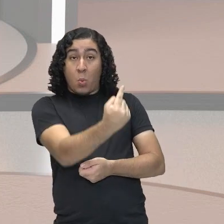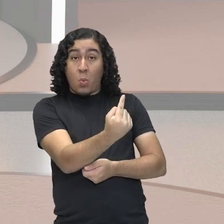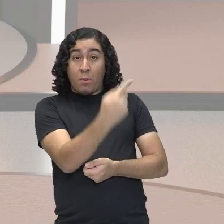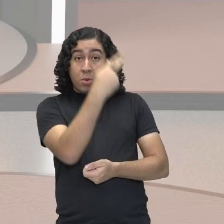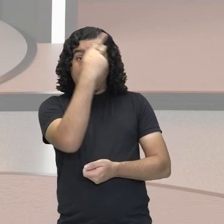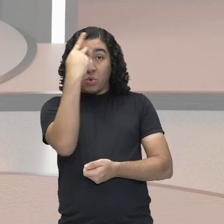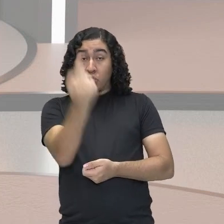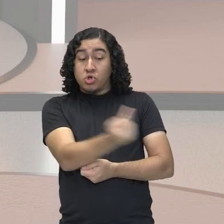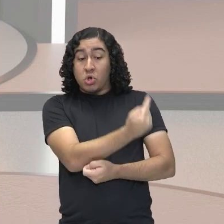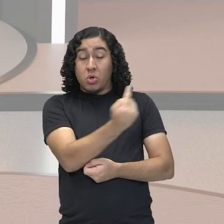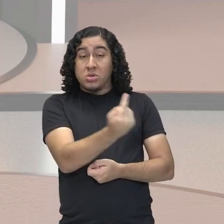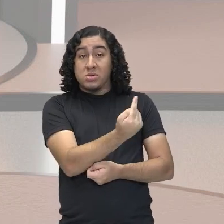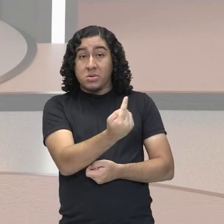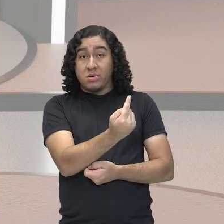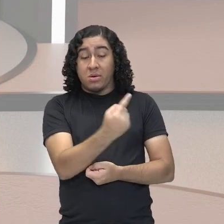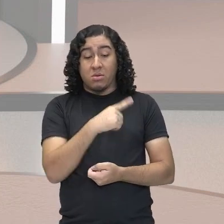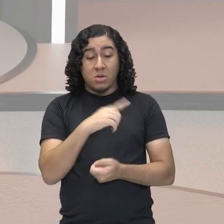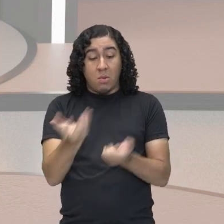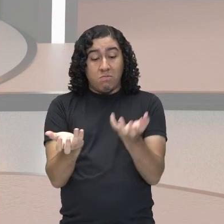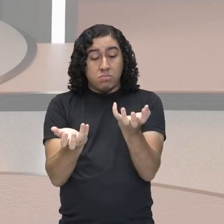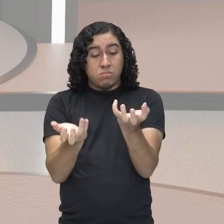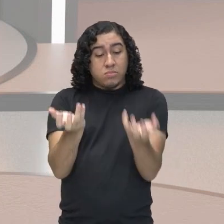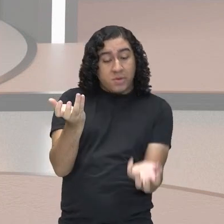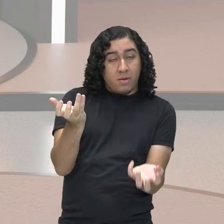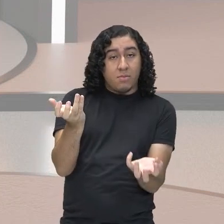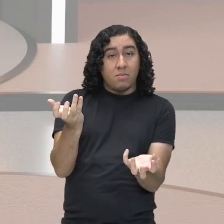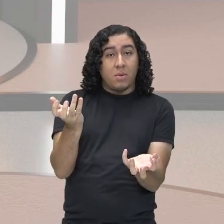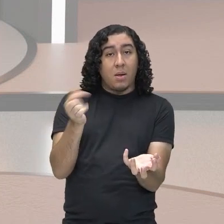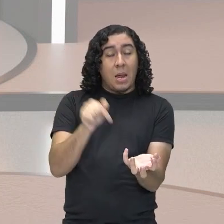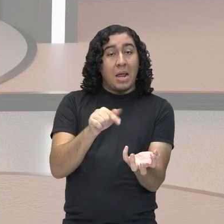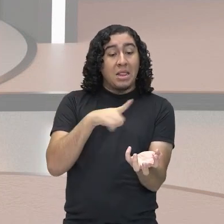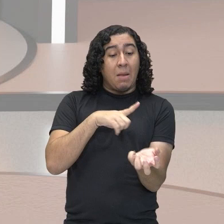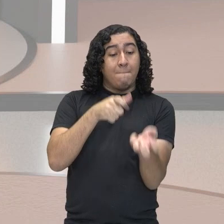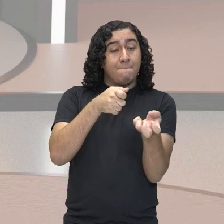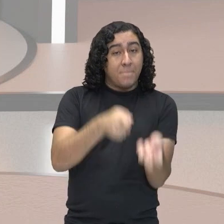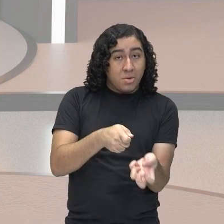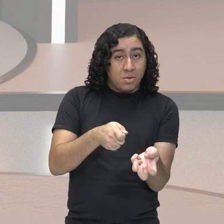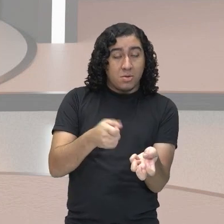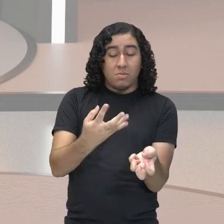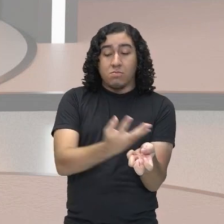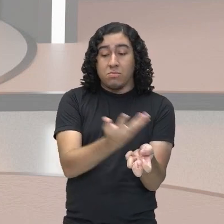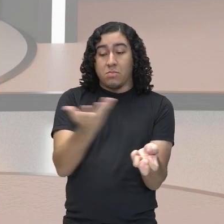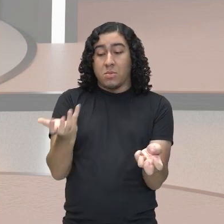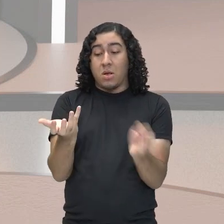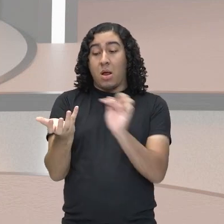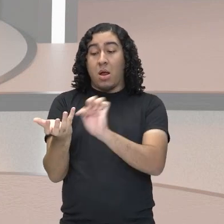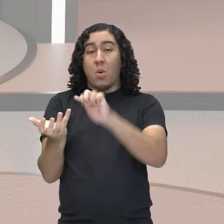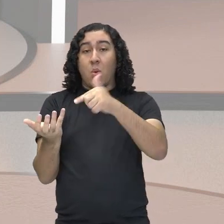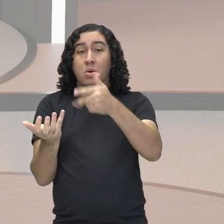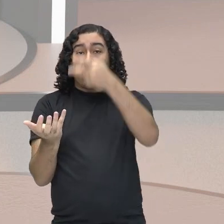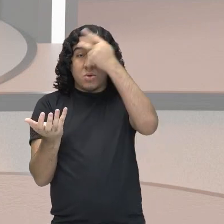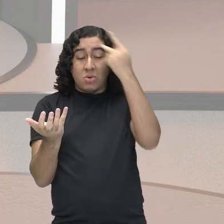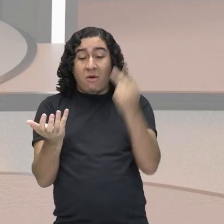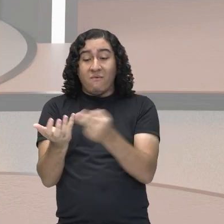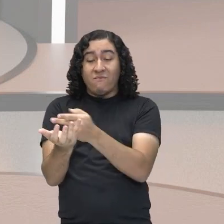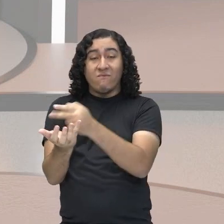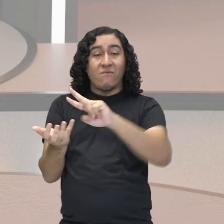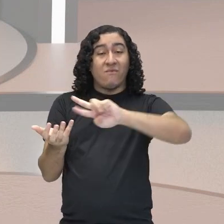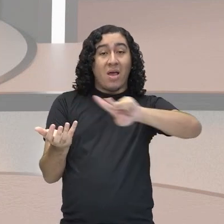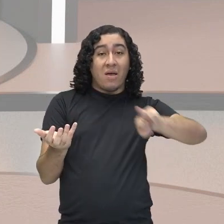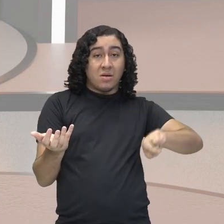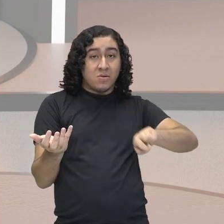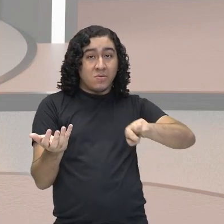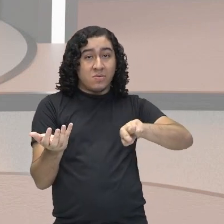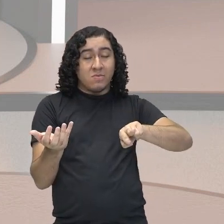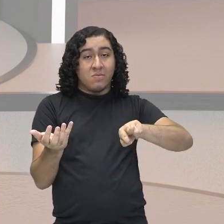é que tem mais peso. Ela pesa mais do que a sociedade. Conseguem perceber? Será